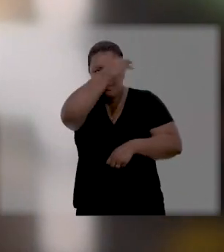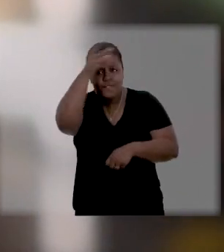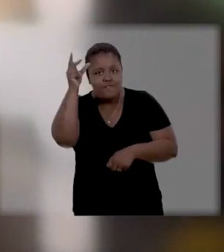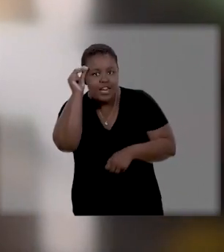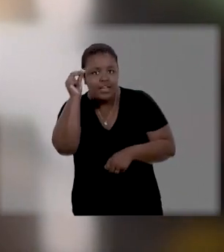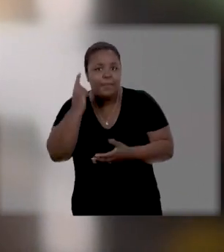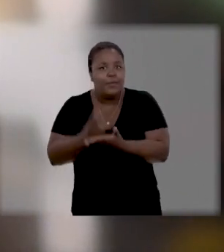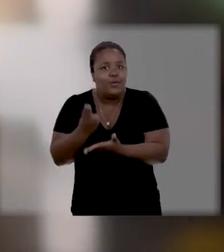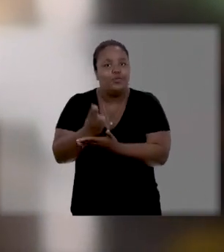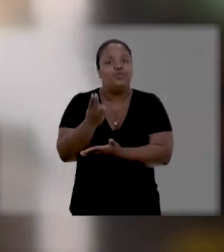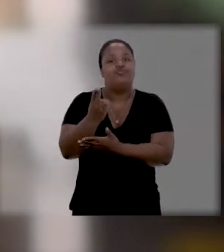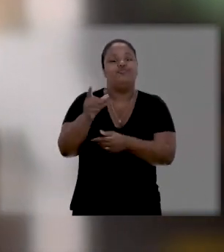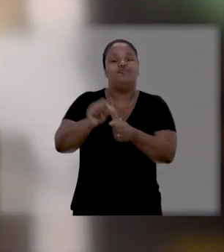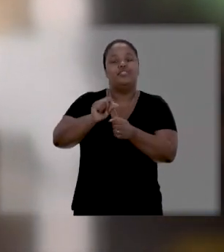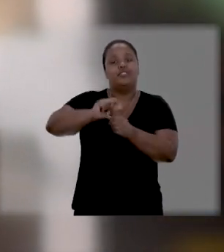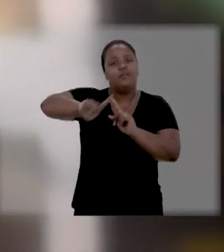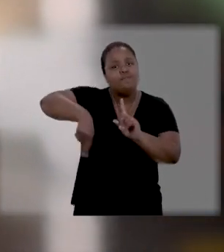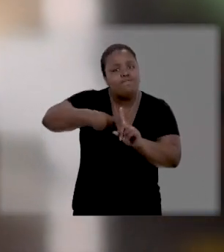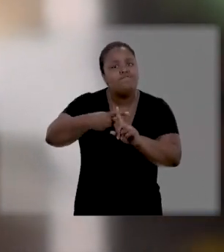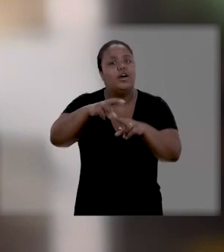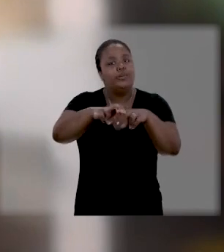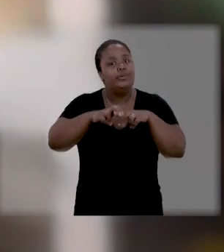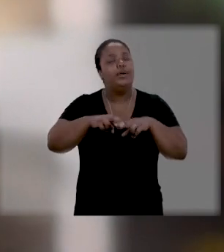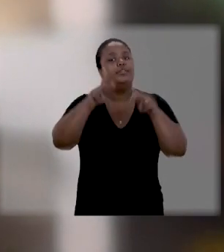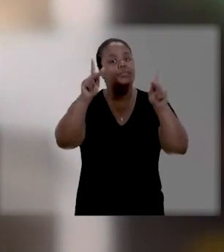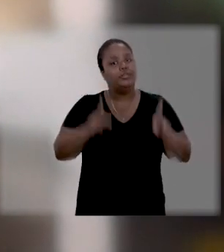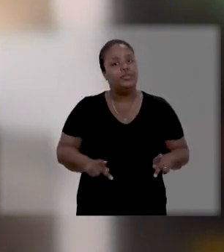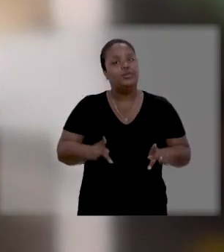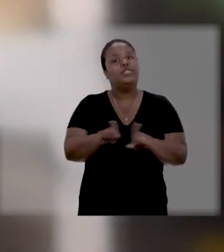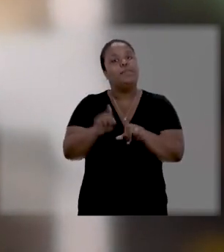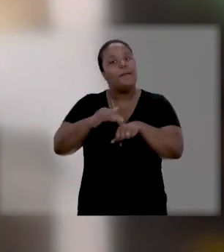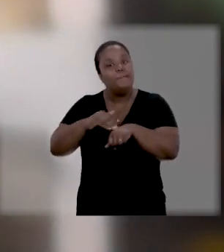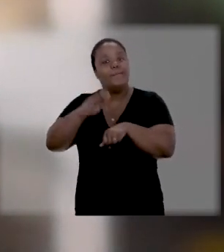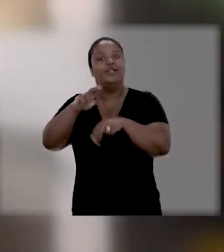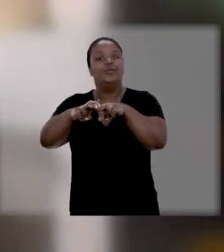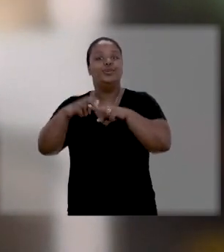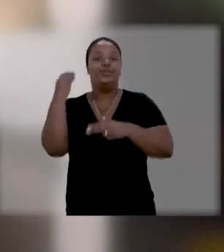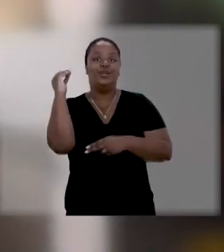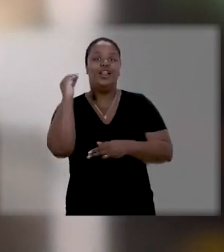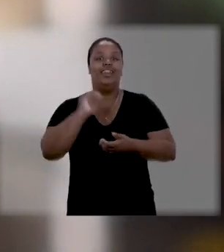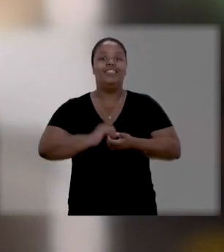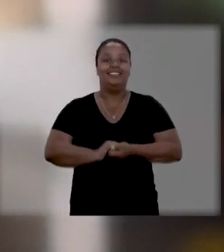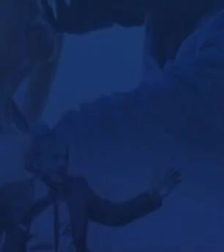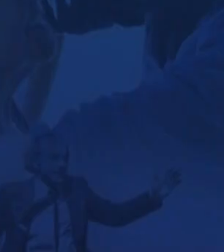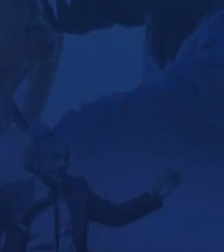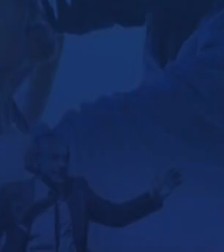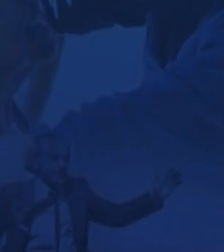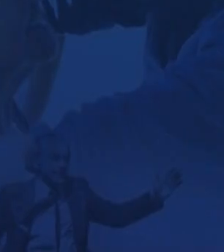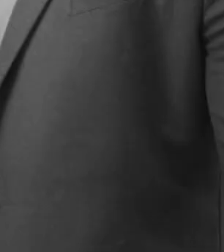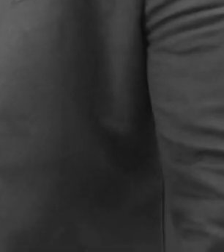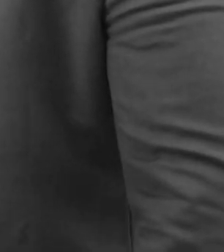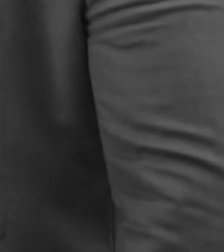prefeita para continuar fazendo mais pelas pessoas. E mais, por Porto Alegre.